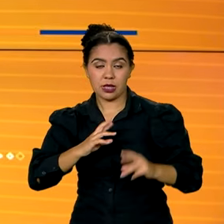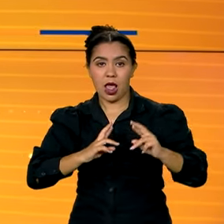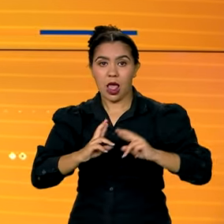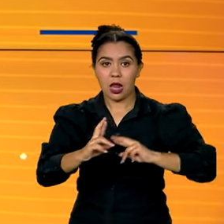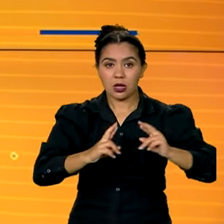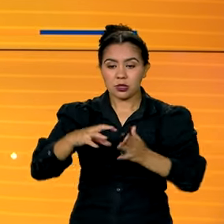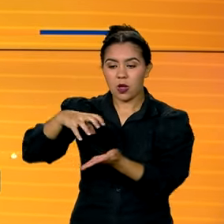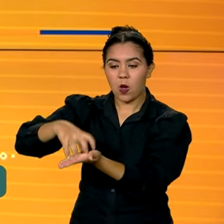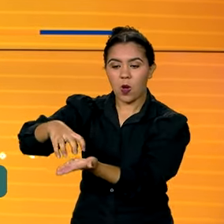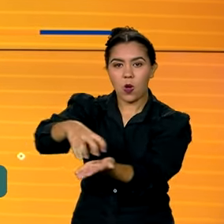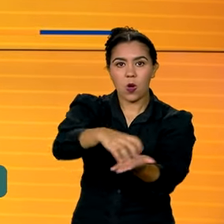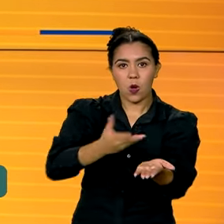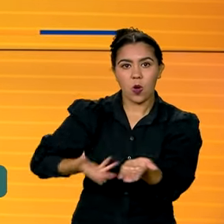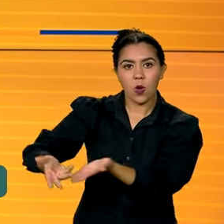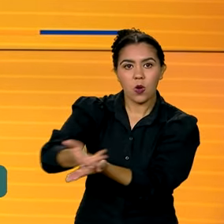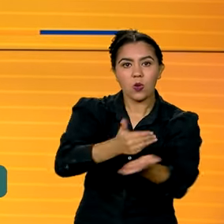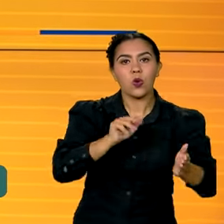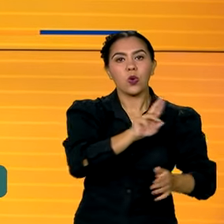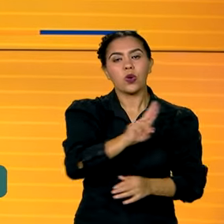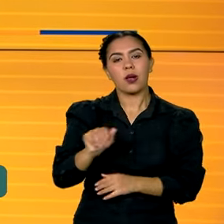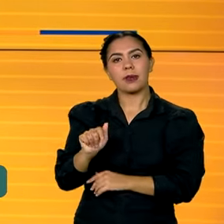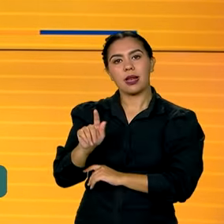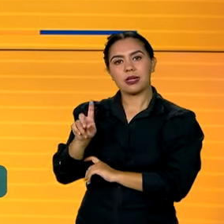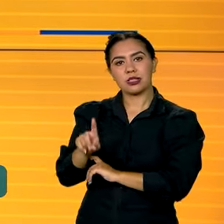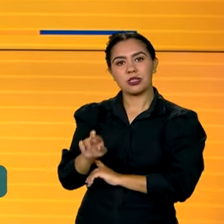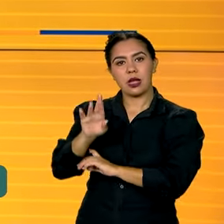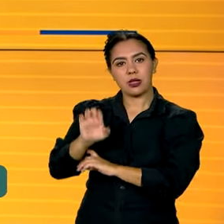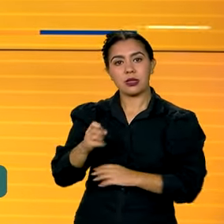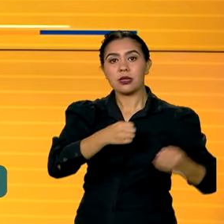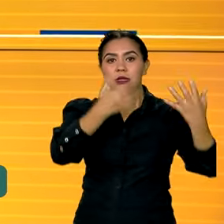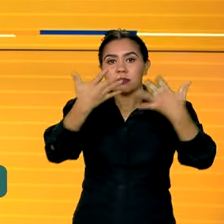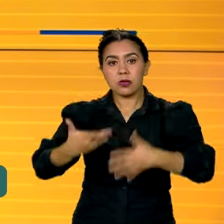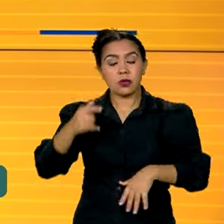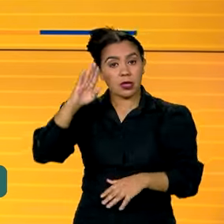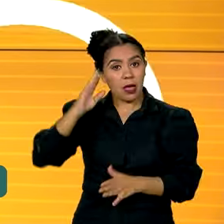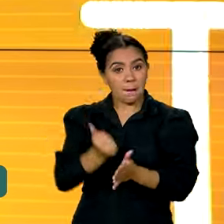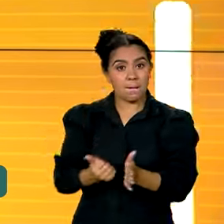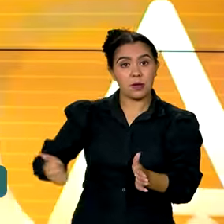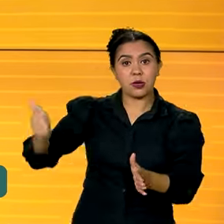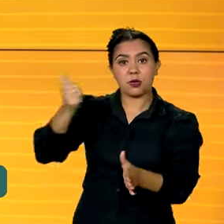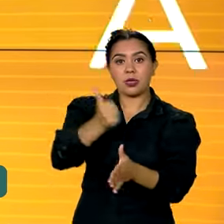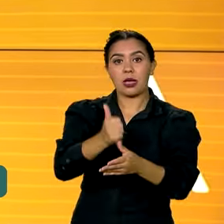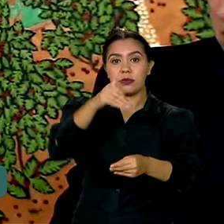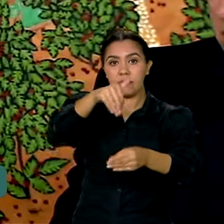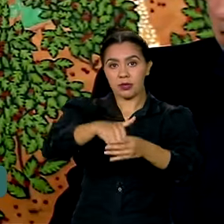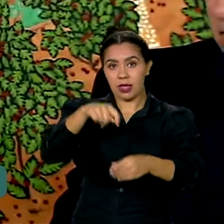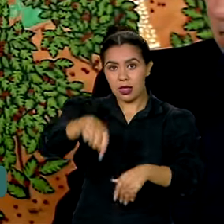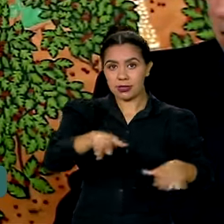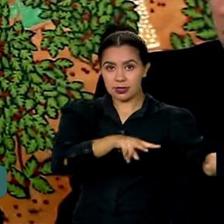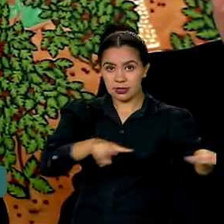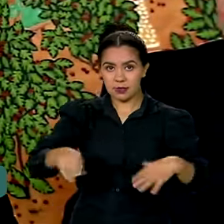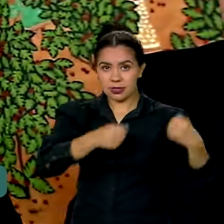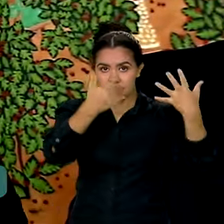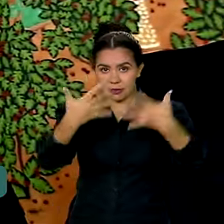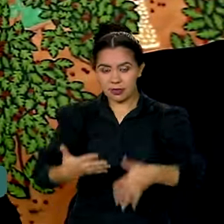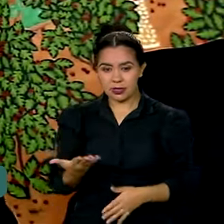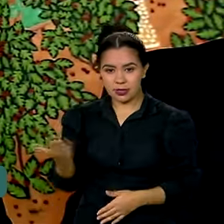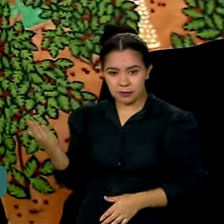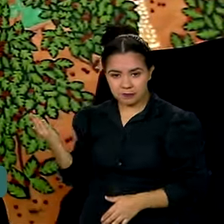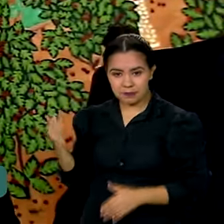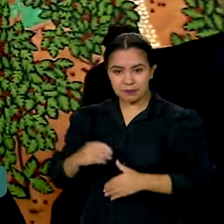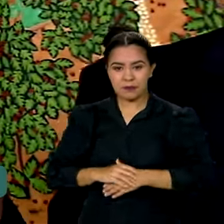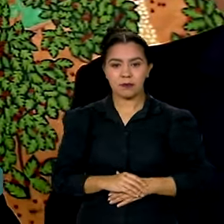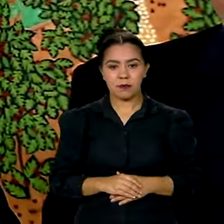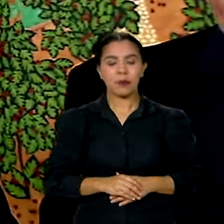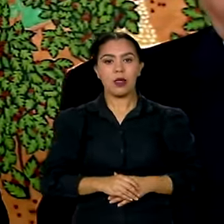Alexandre Padilha, falou sobre a pauta de votação prioritária para o governo nesta semana. Foi reafirmado